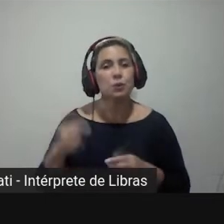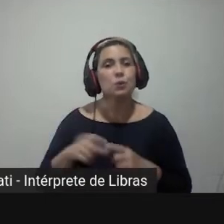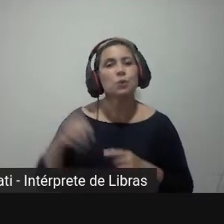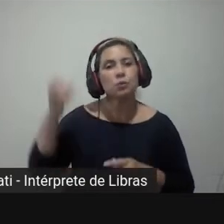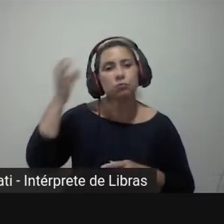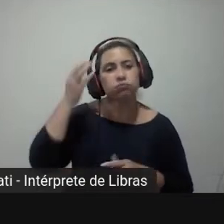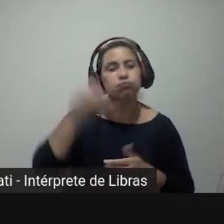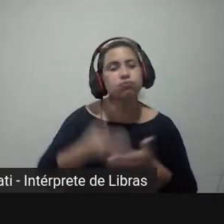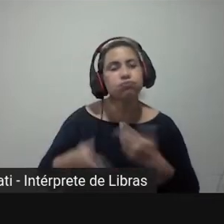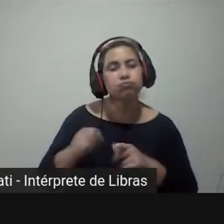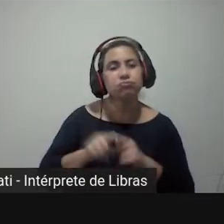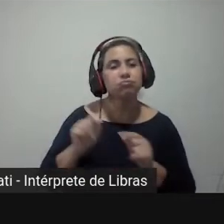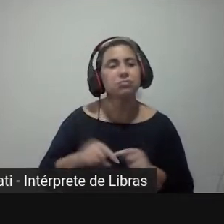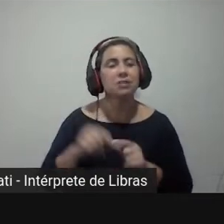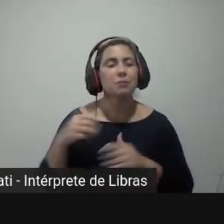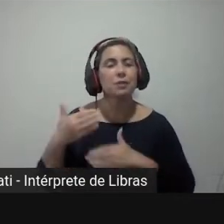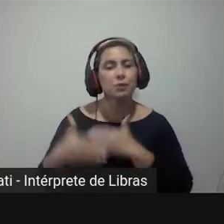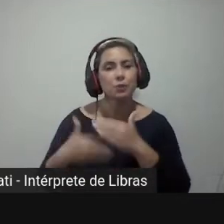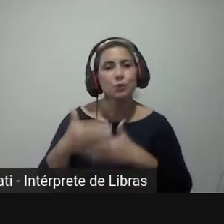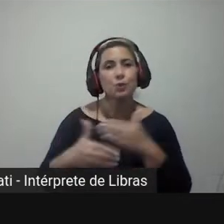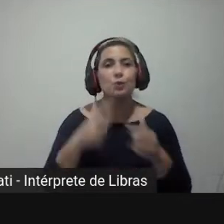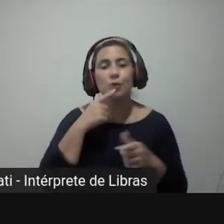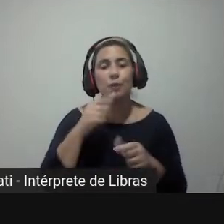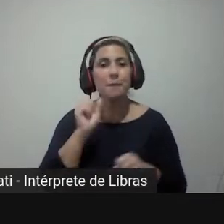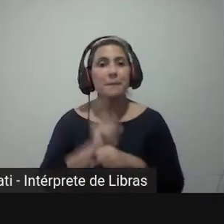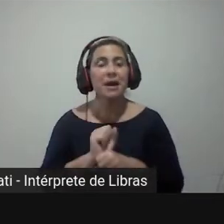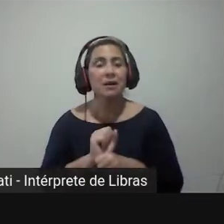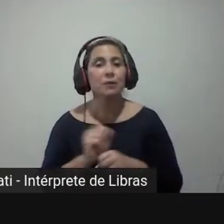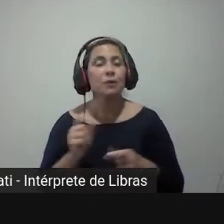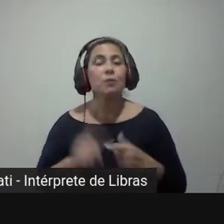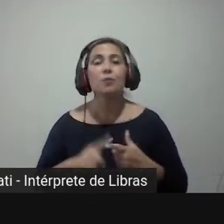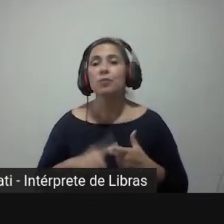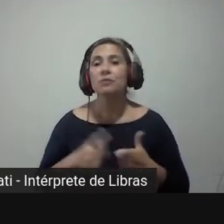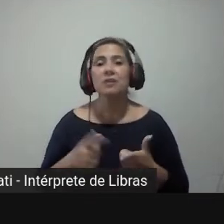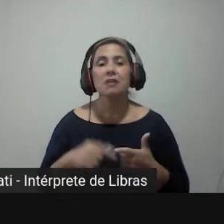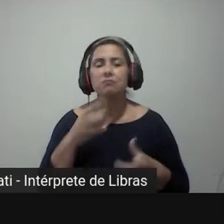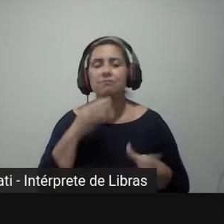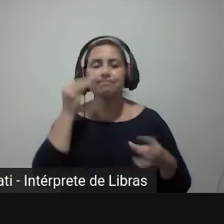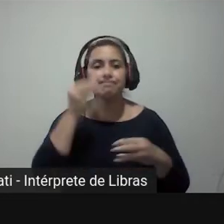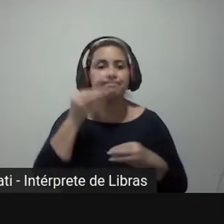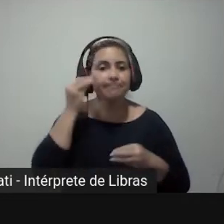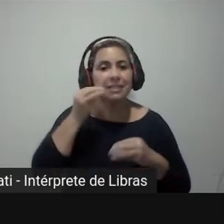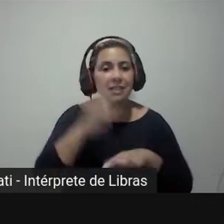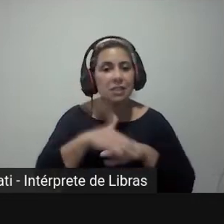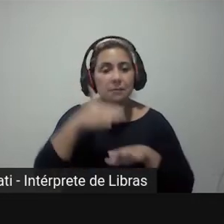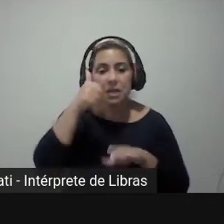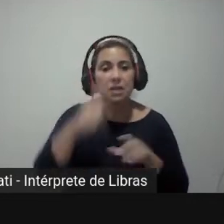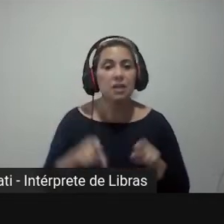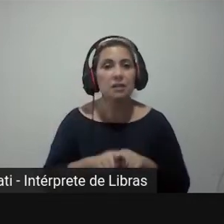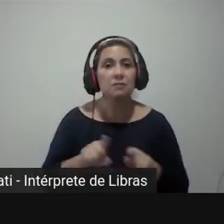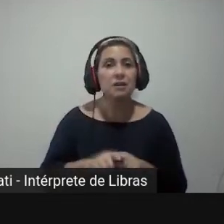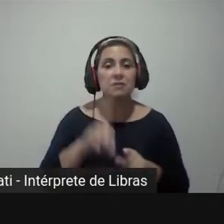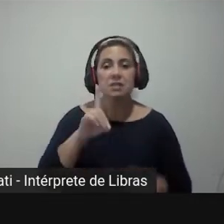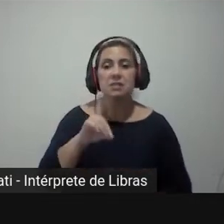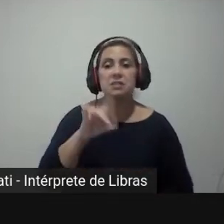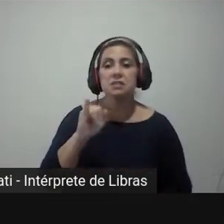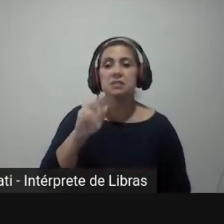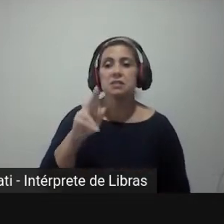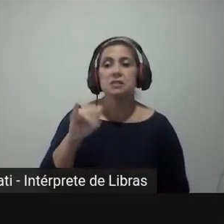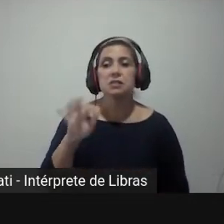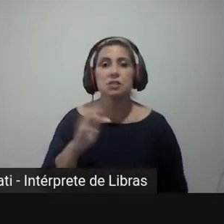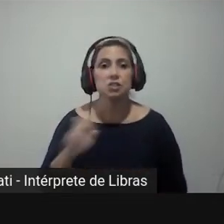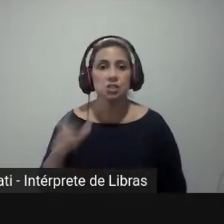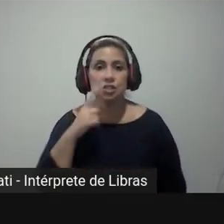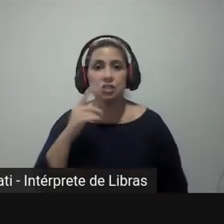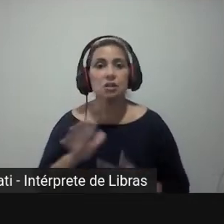Isso porque a produção dos anais parou de fazer sentido à medida em que se aprimorava a produção digital do Diário do Senado Federal no próximo